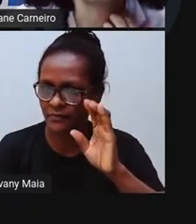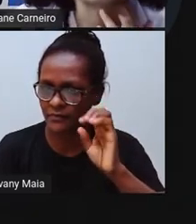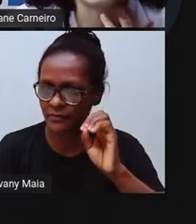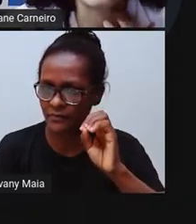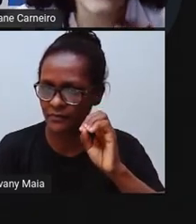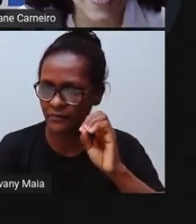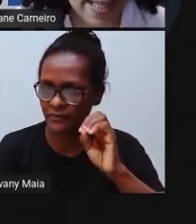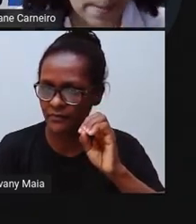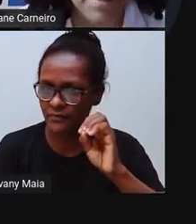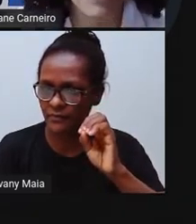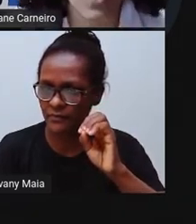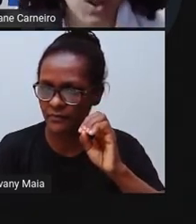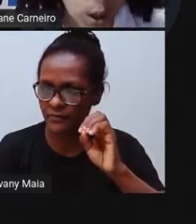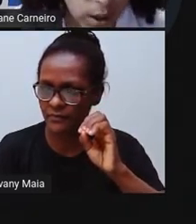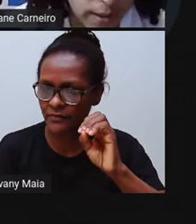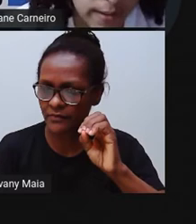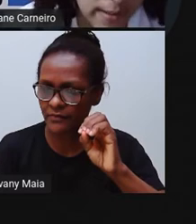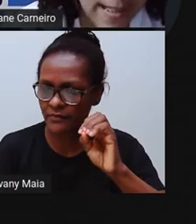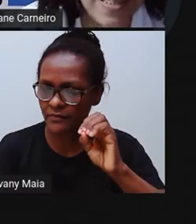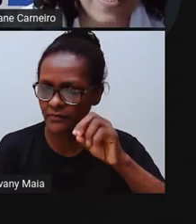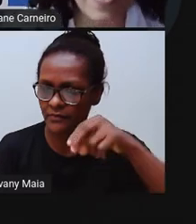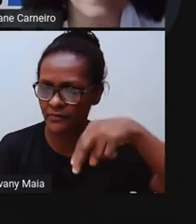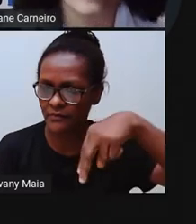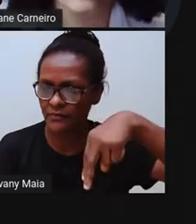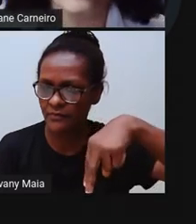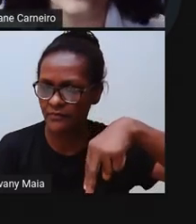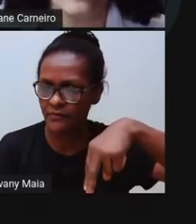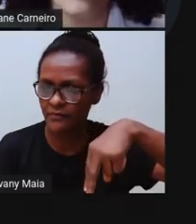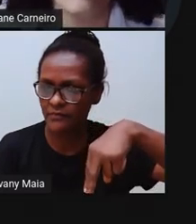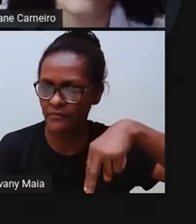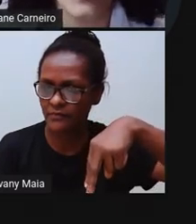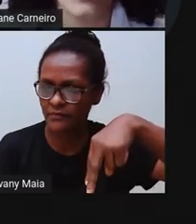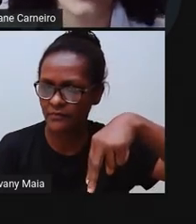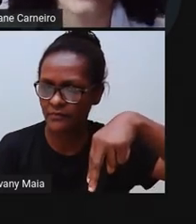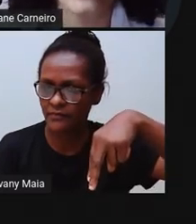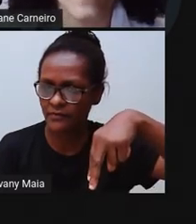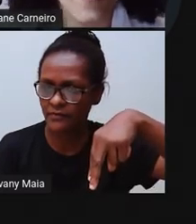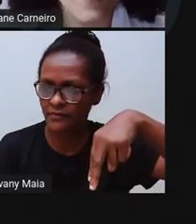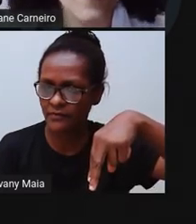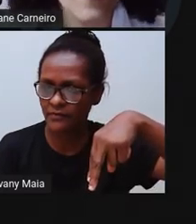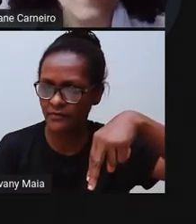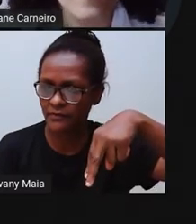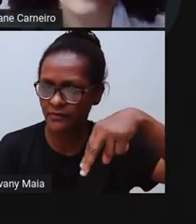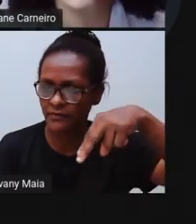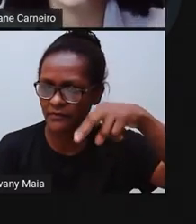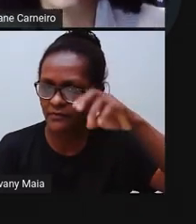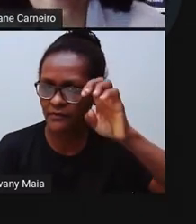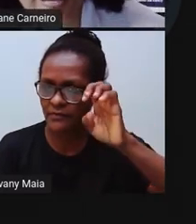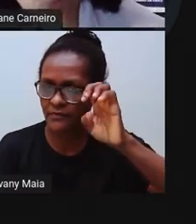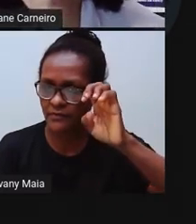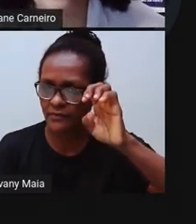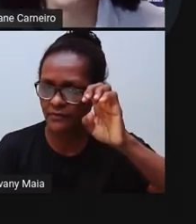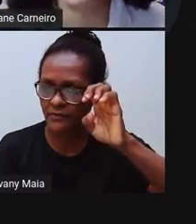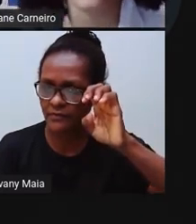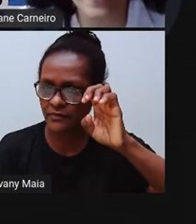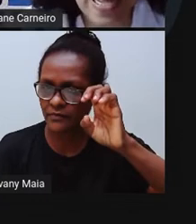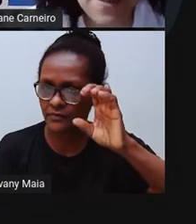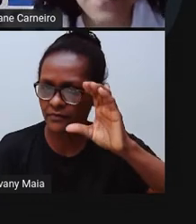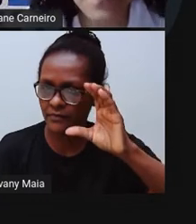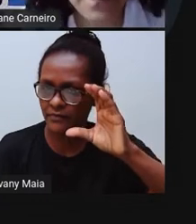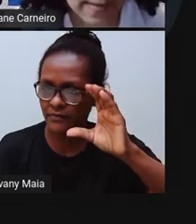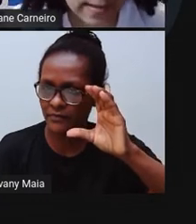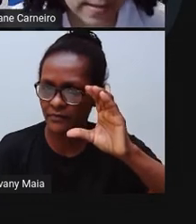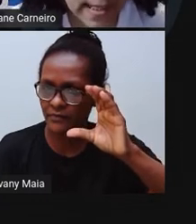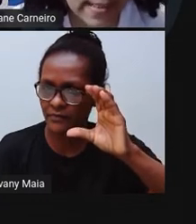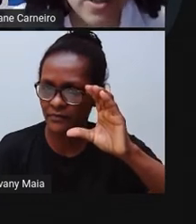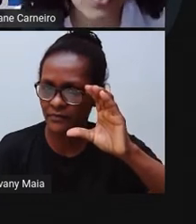Depois, né. Bó. Né. Bó. Né. Cá. Como é que eu escrevo Cá?